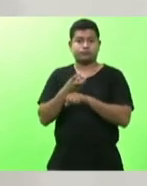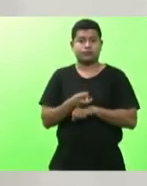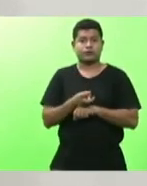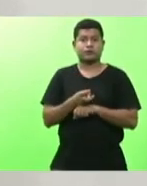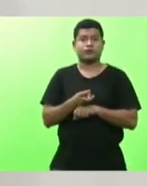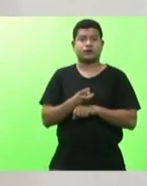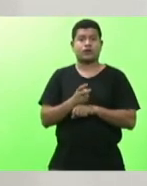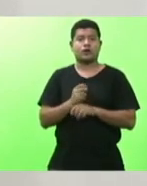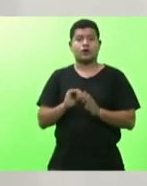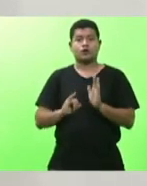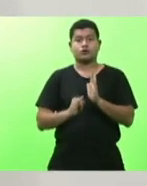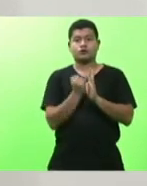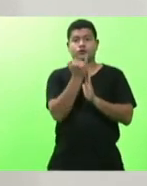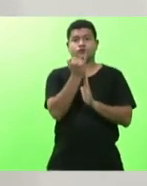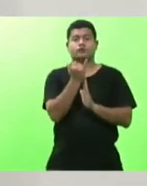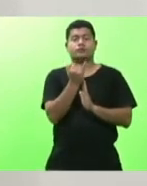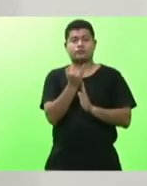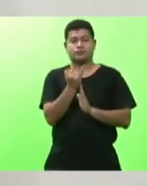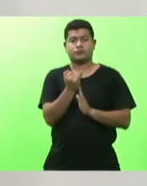juros subsidiado